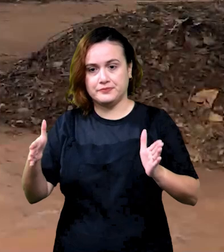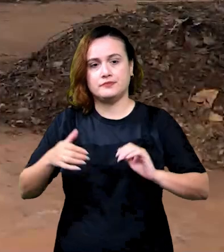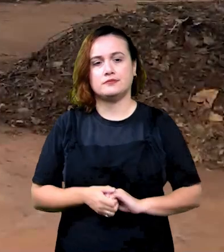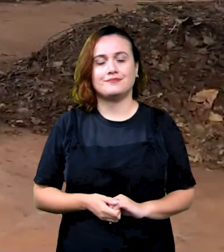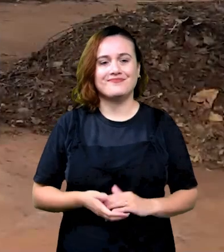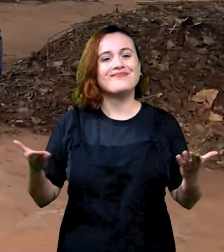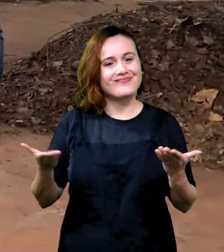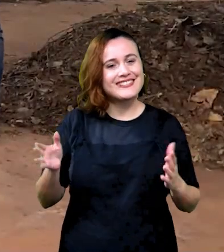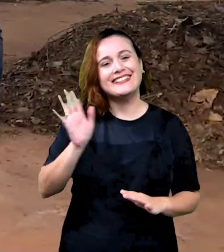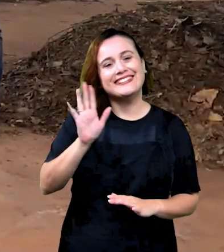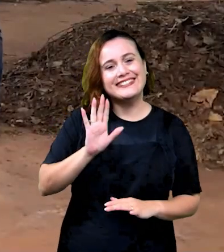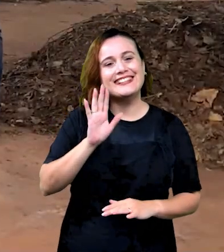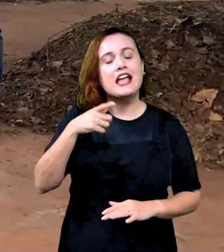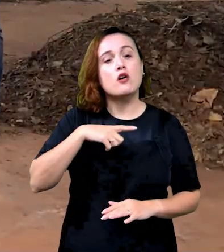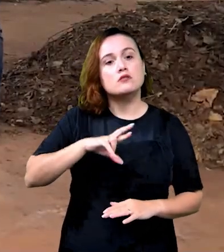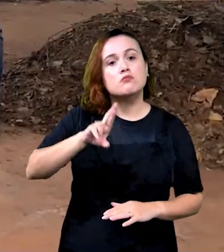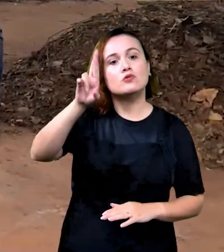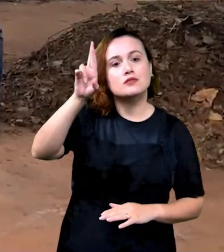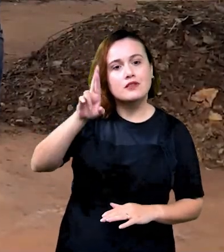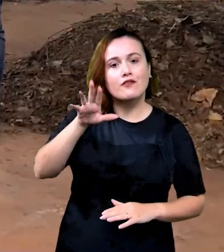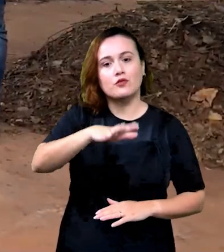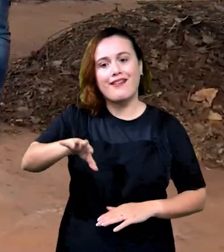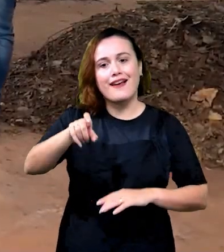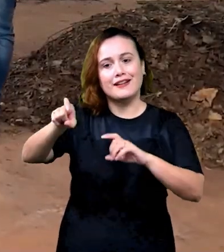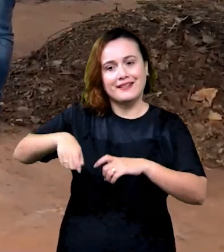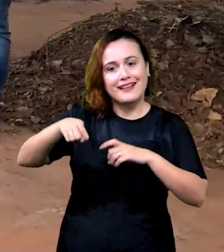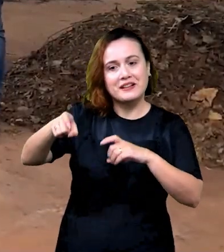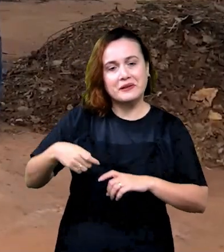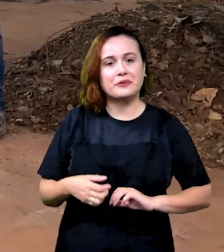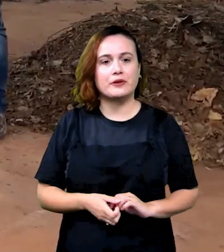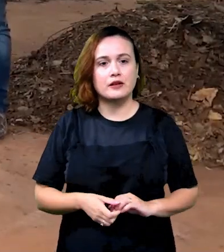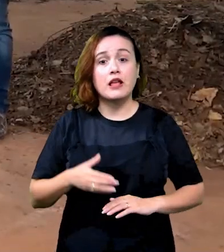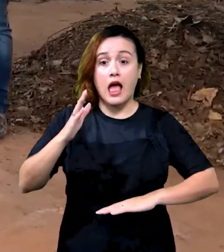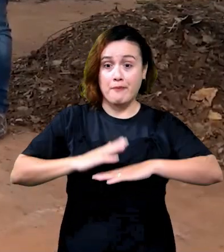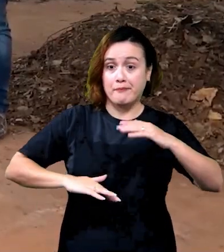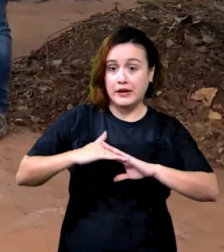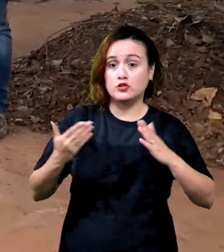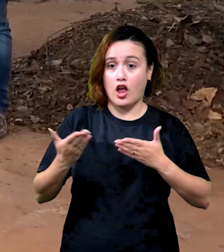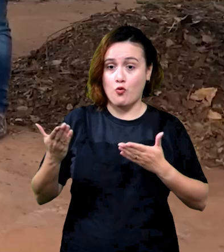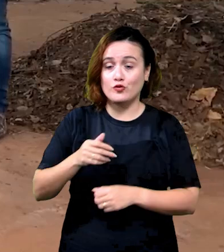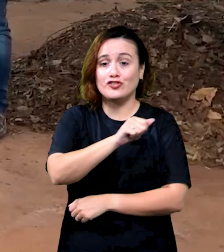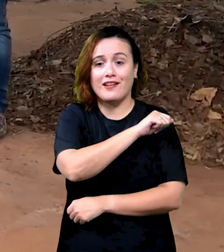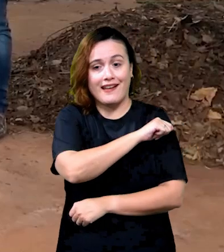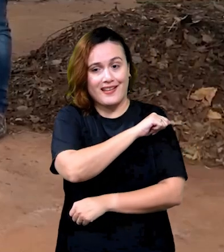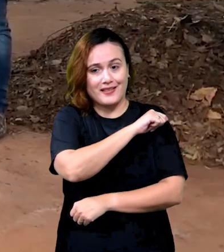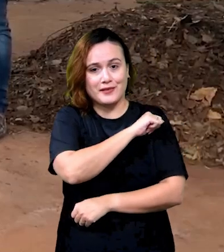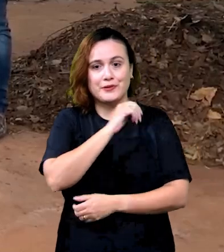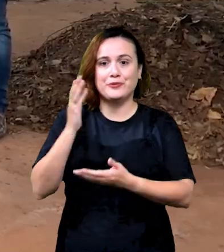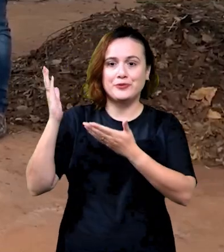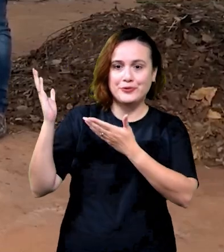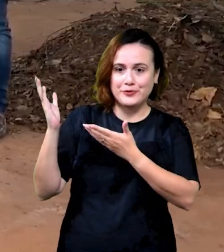responsável pela UEP de Agroecologia. E essa prática de hoje, então, foi feita pelos alunos